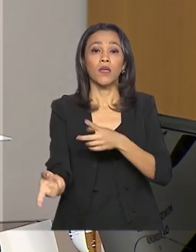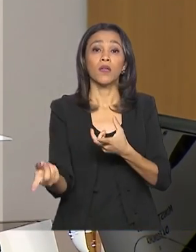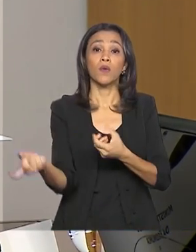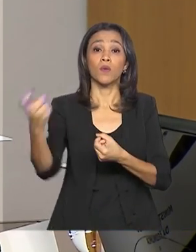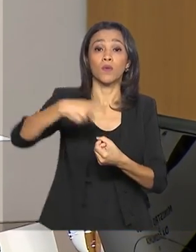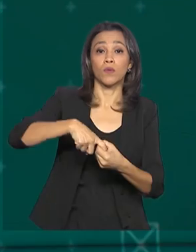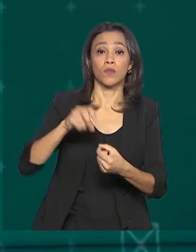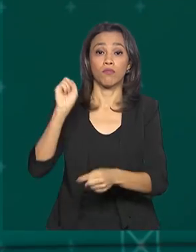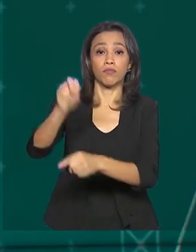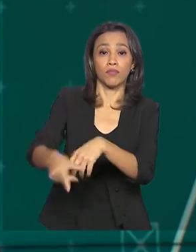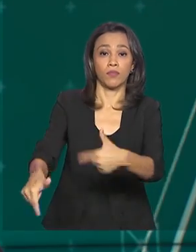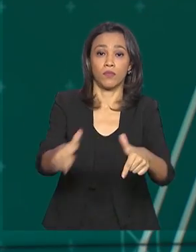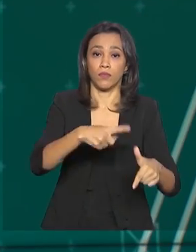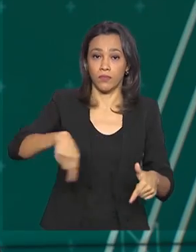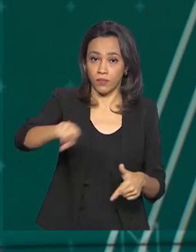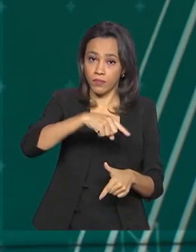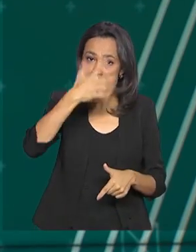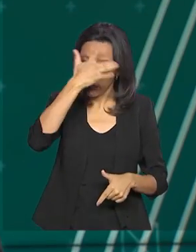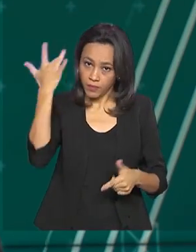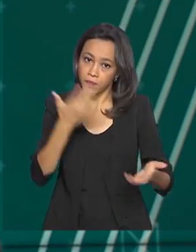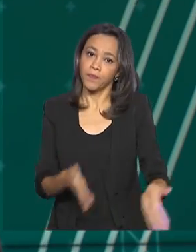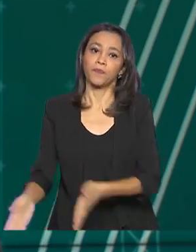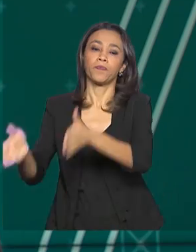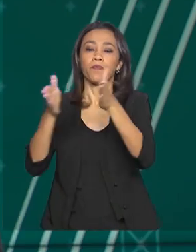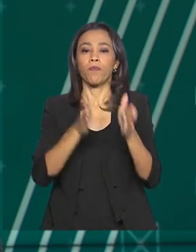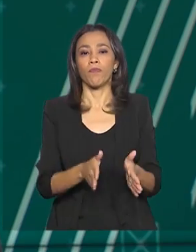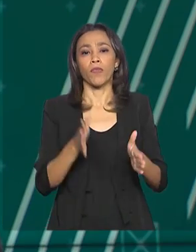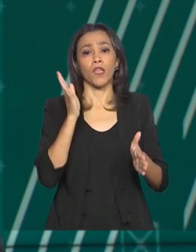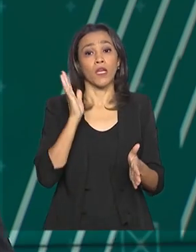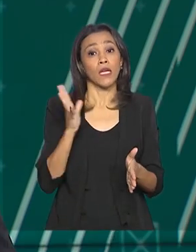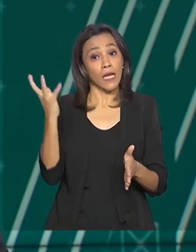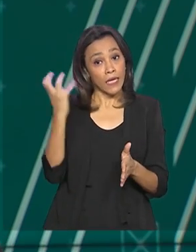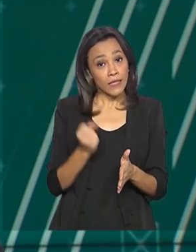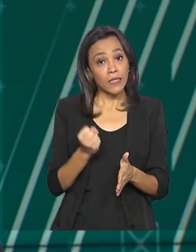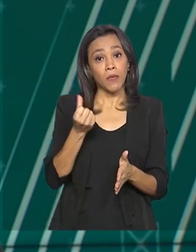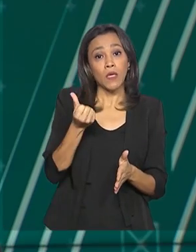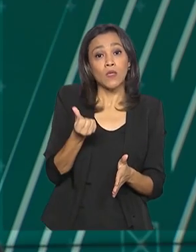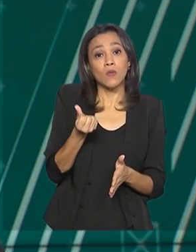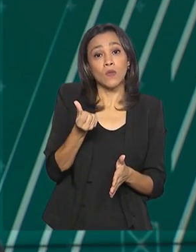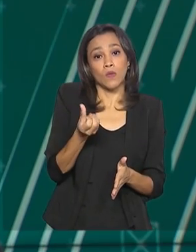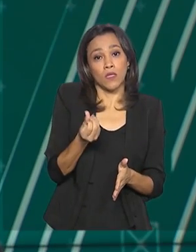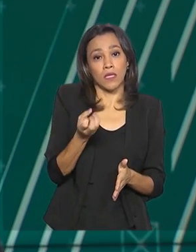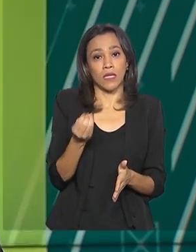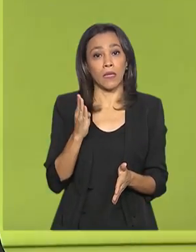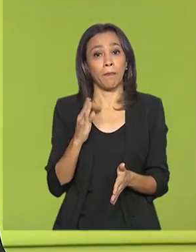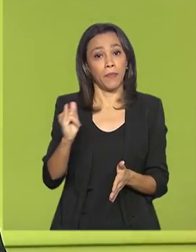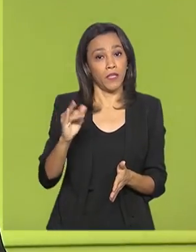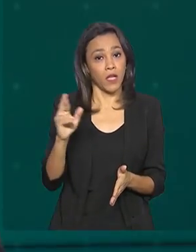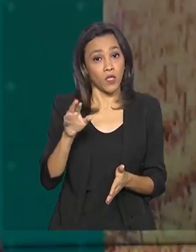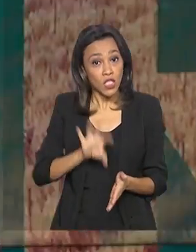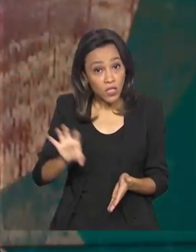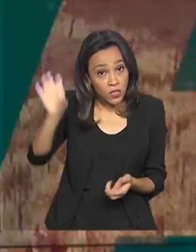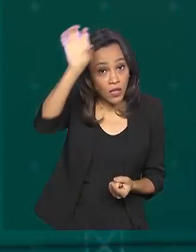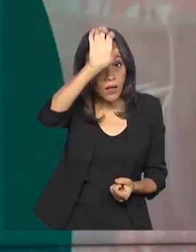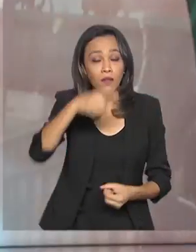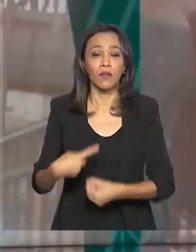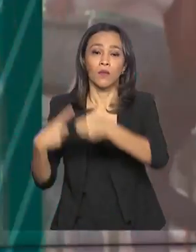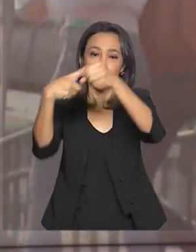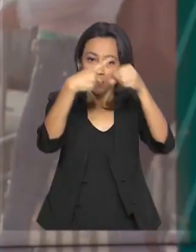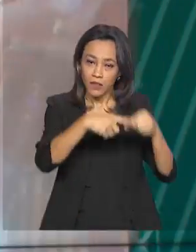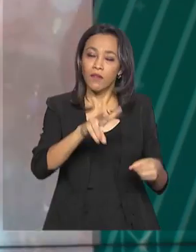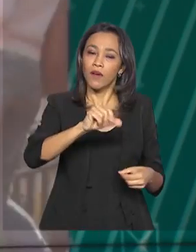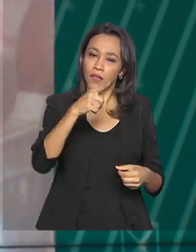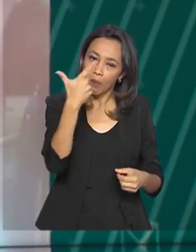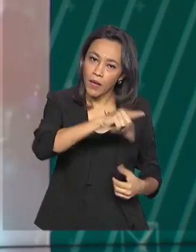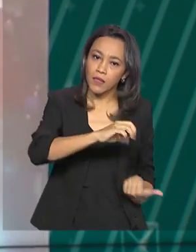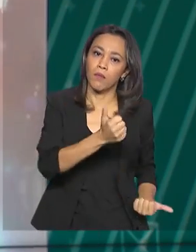nossos brasileiros. E além de receber os 60 bilhões de reais, estados e municípios vão contar com mais um